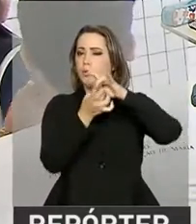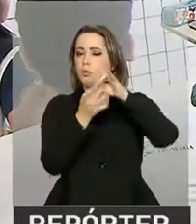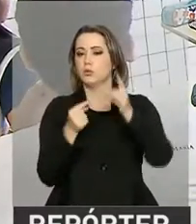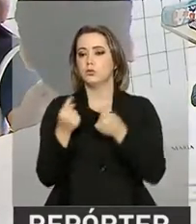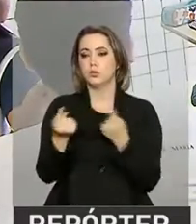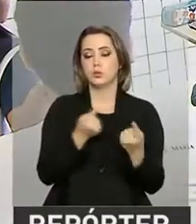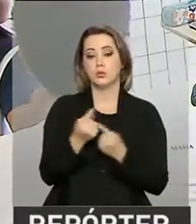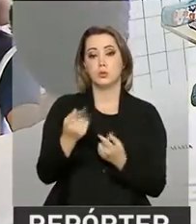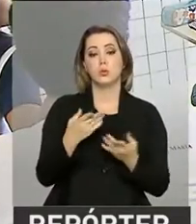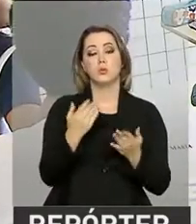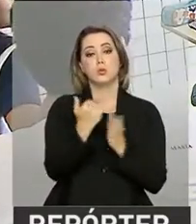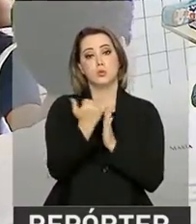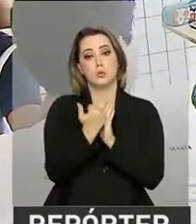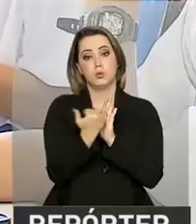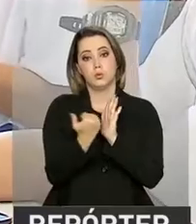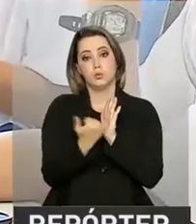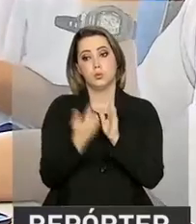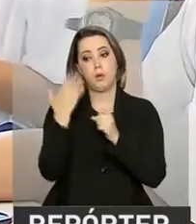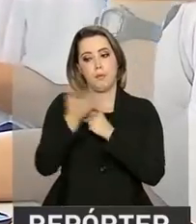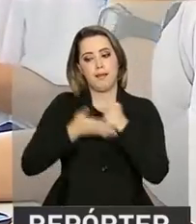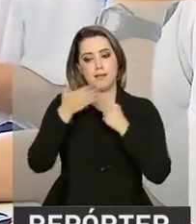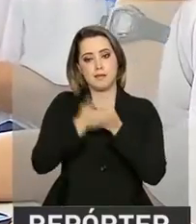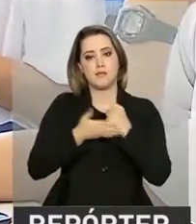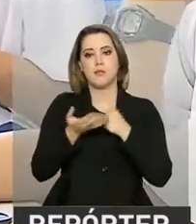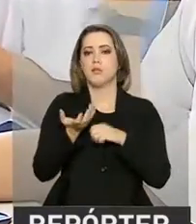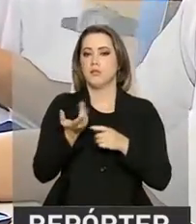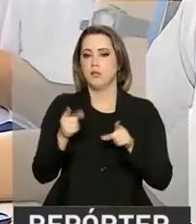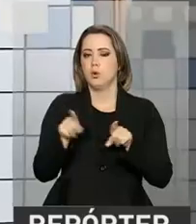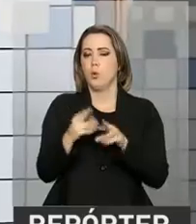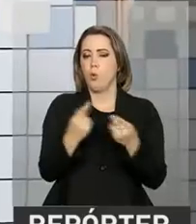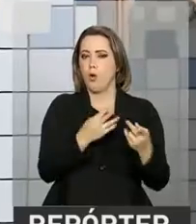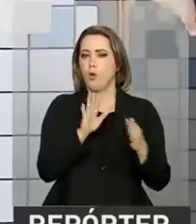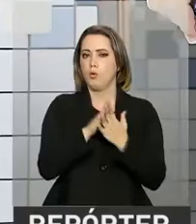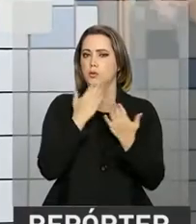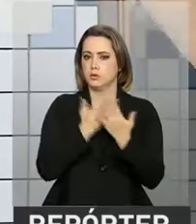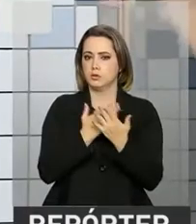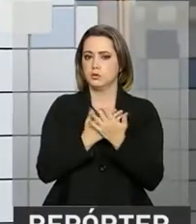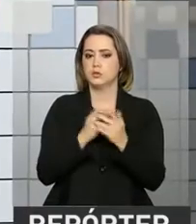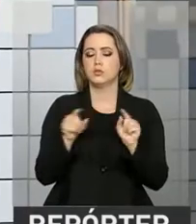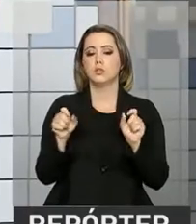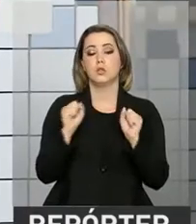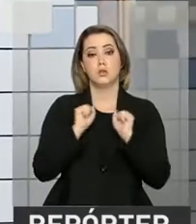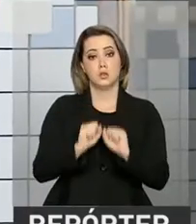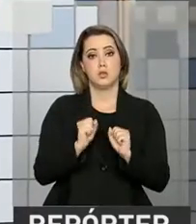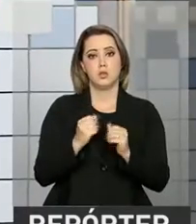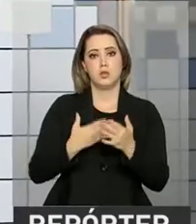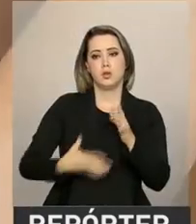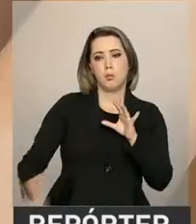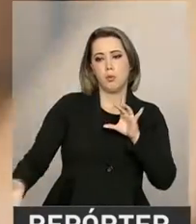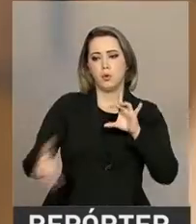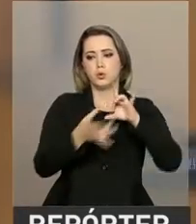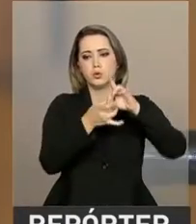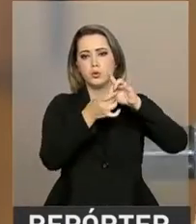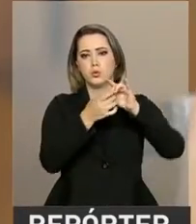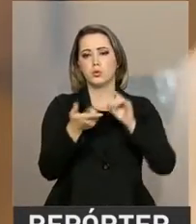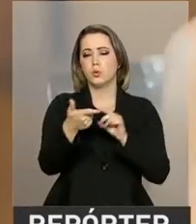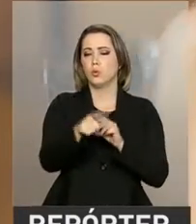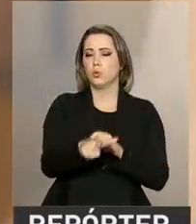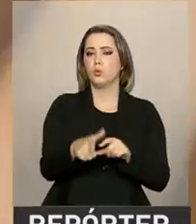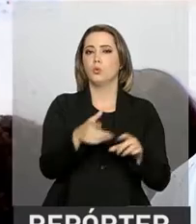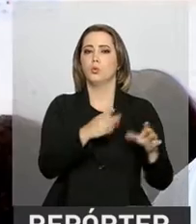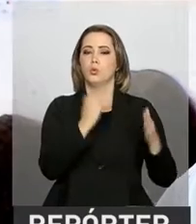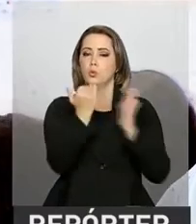acordo com o que for estabelecido na base, assim como as escolas, que podem contextualizar e adaptar seus projetos